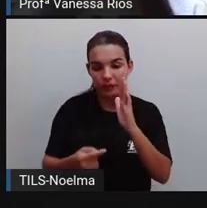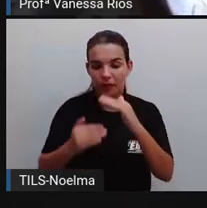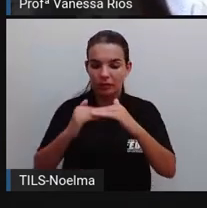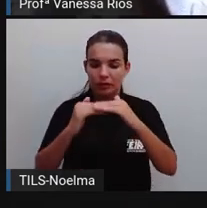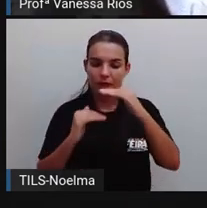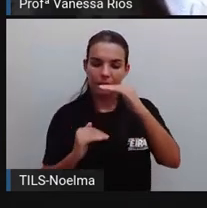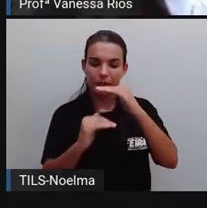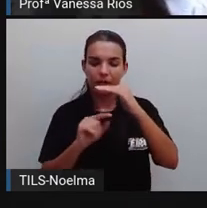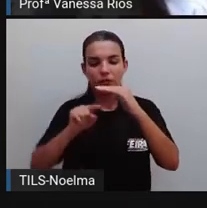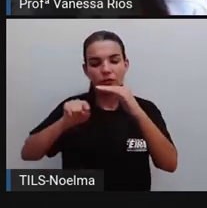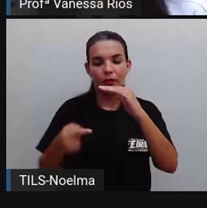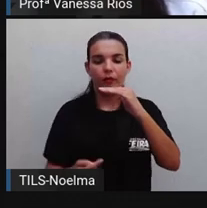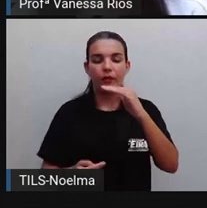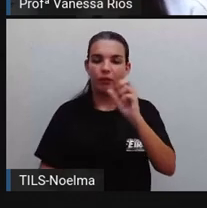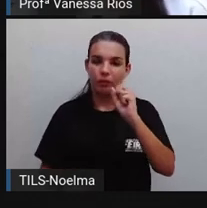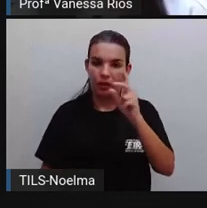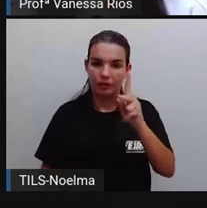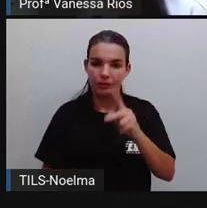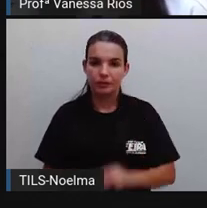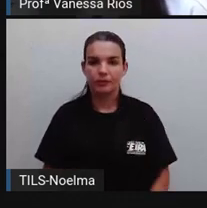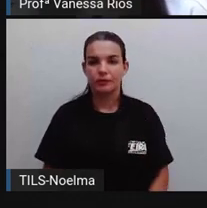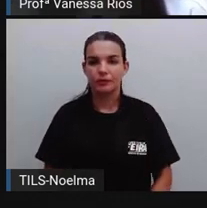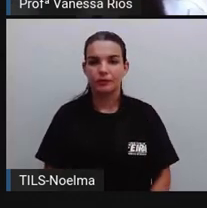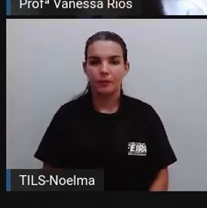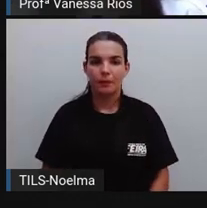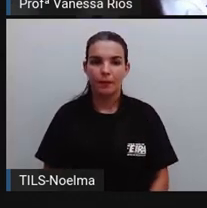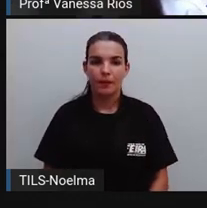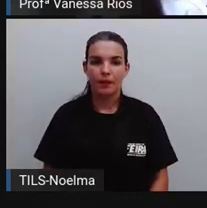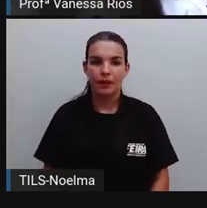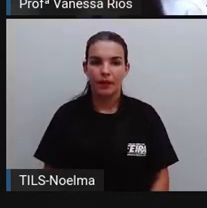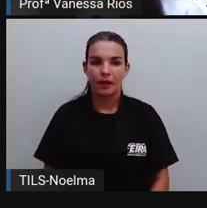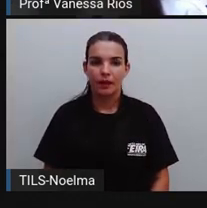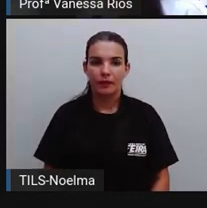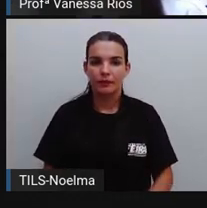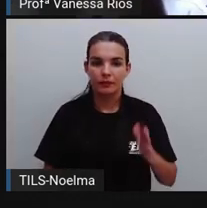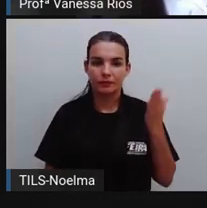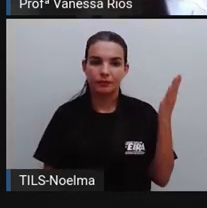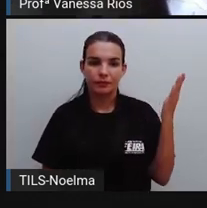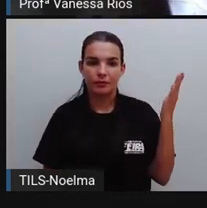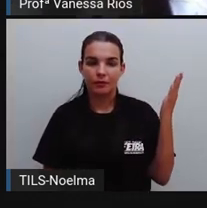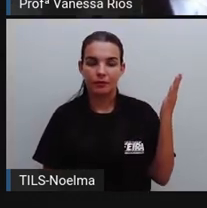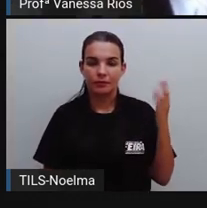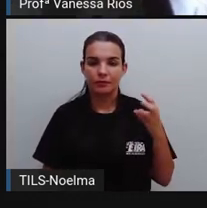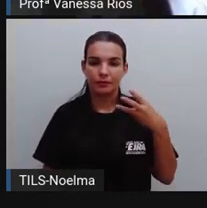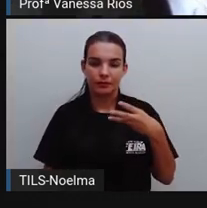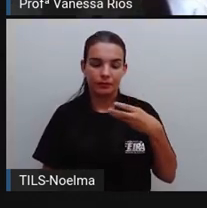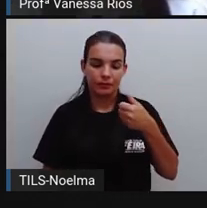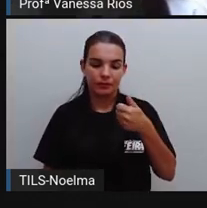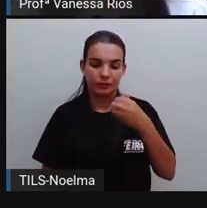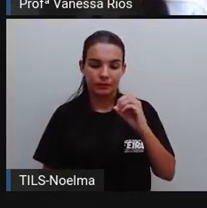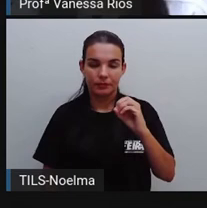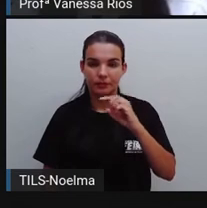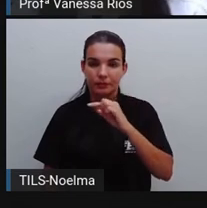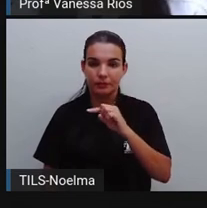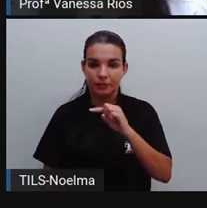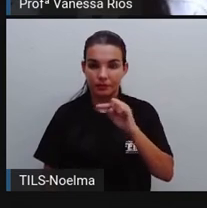embaixo de vírgula. E aí, nessa continha de subtração, onde eu coloquei R$310